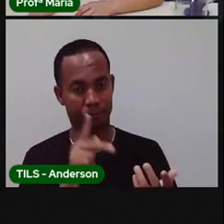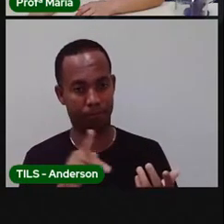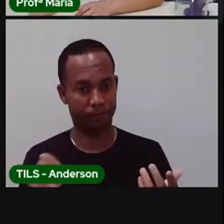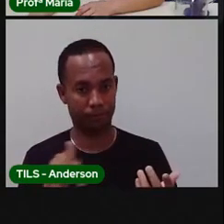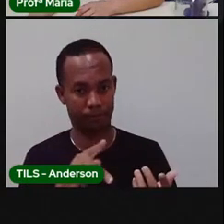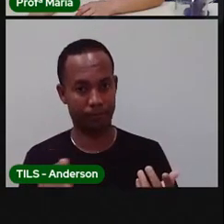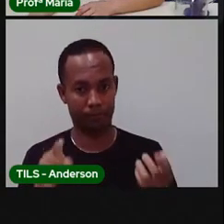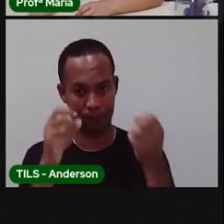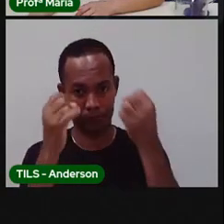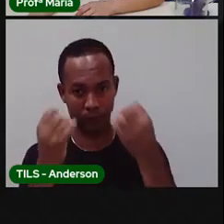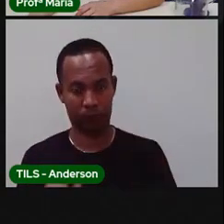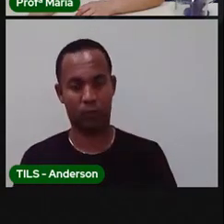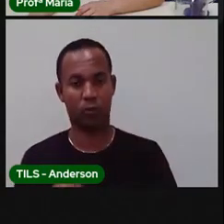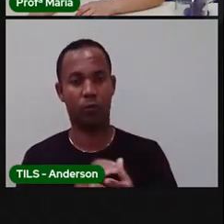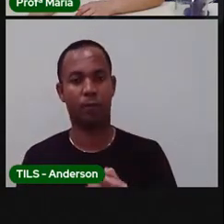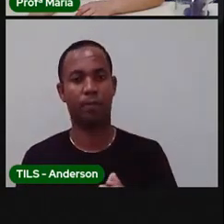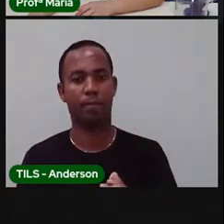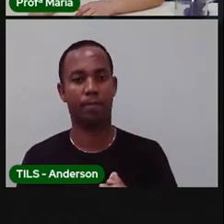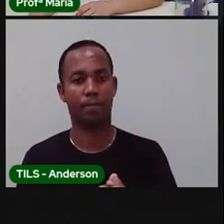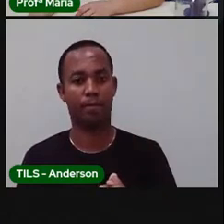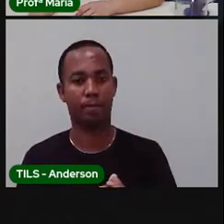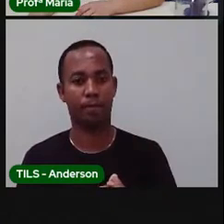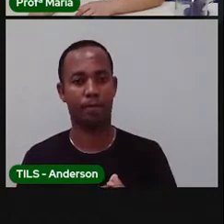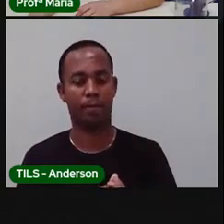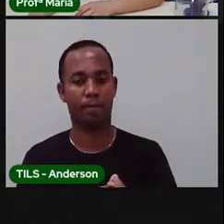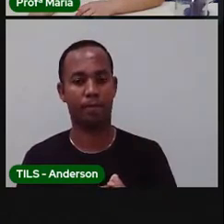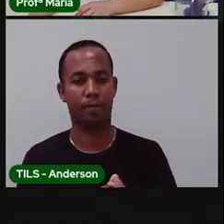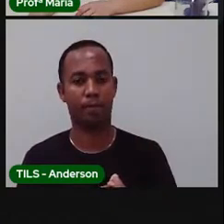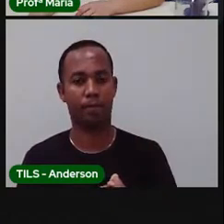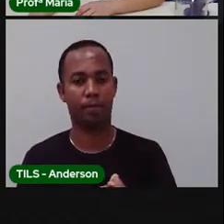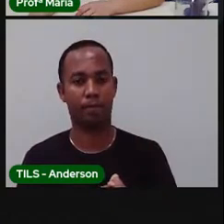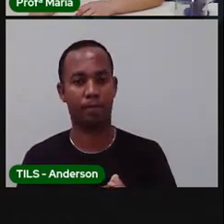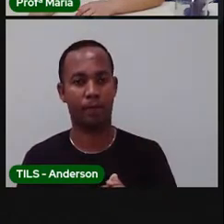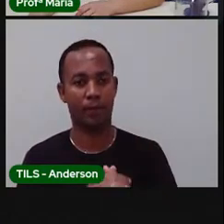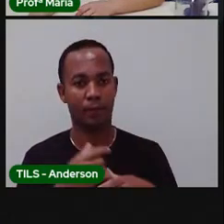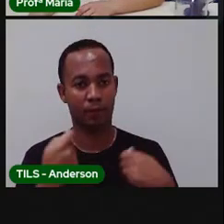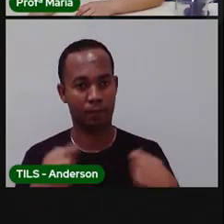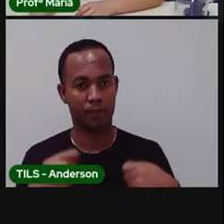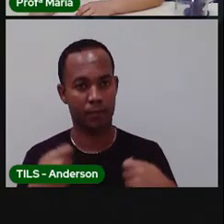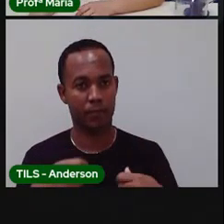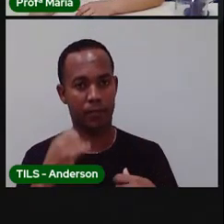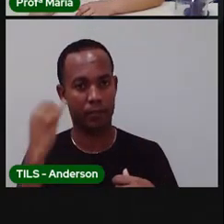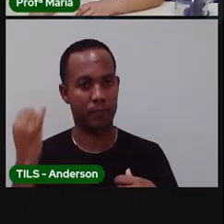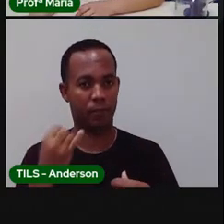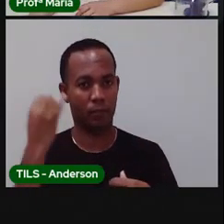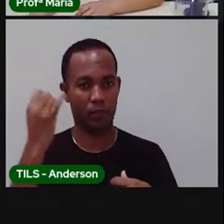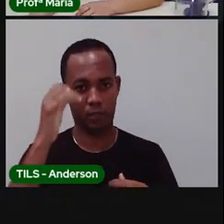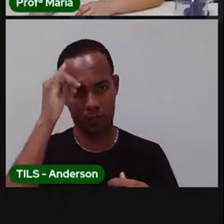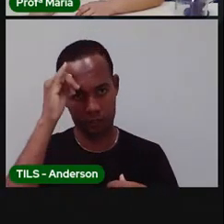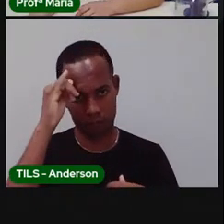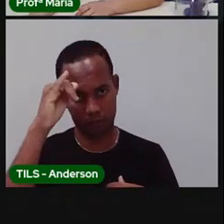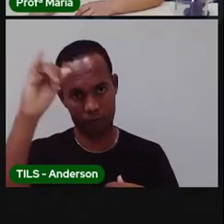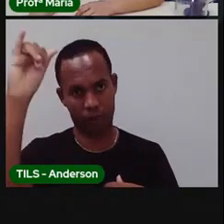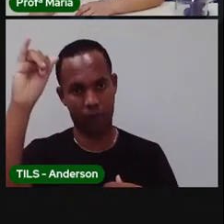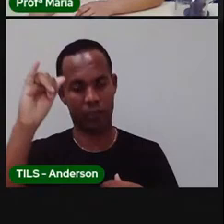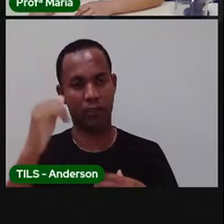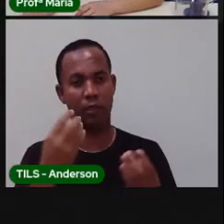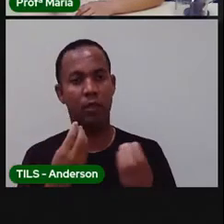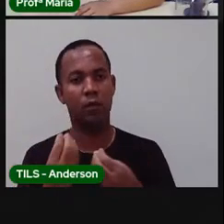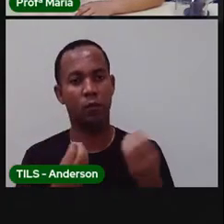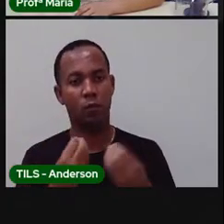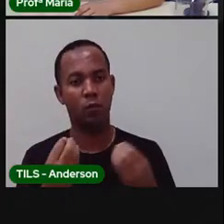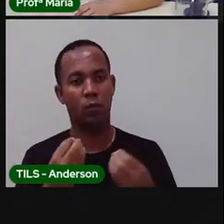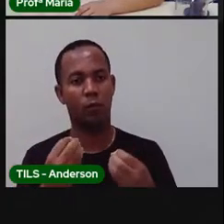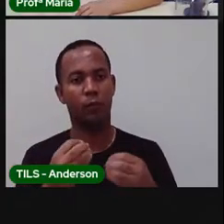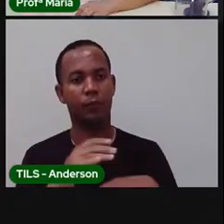pra vocês? Bom, algumas medidas básicas são fundamentais para evitar essas e outras doenças.